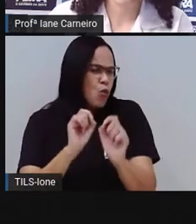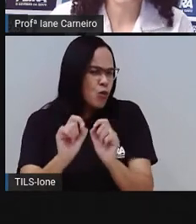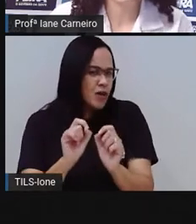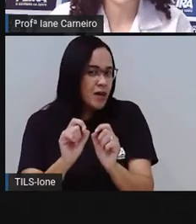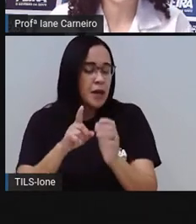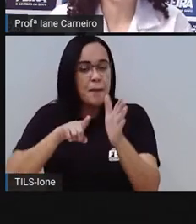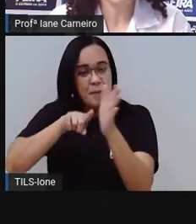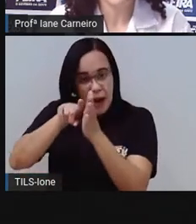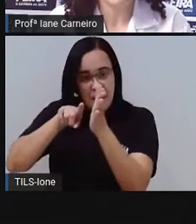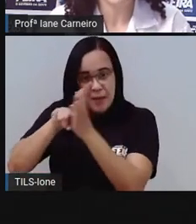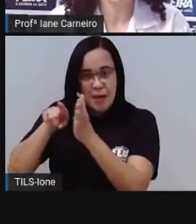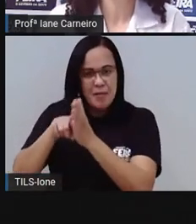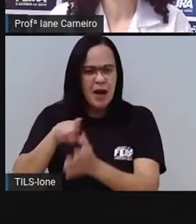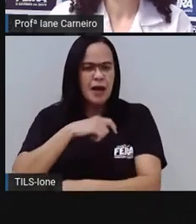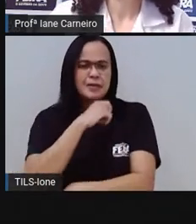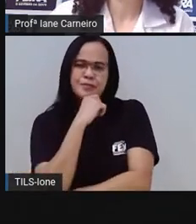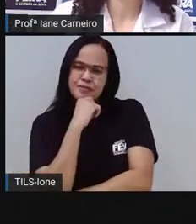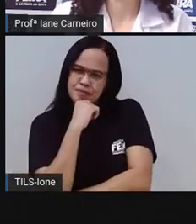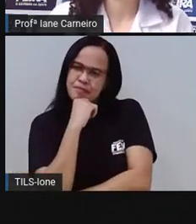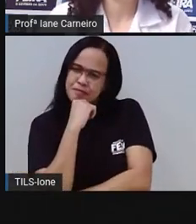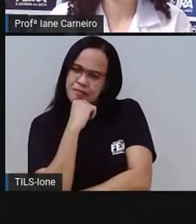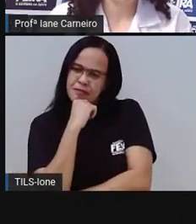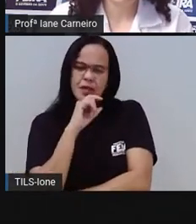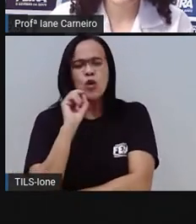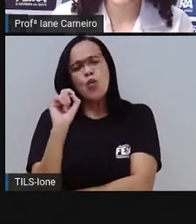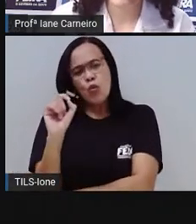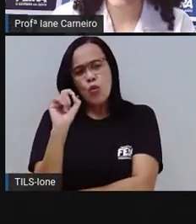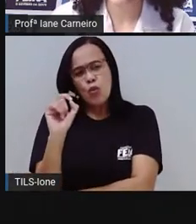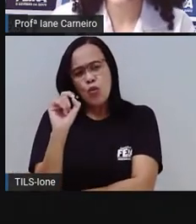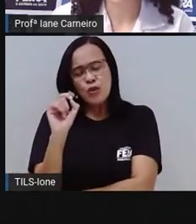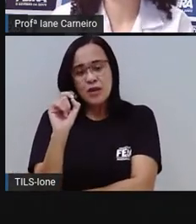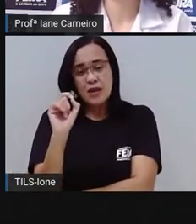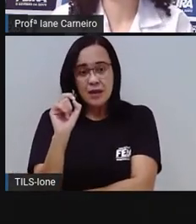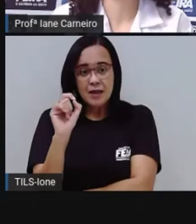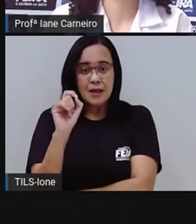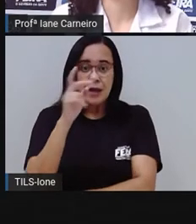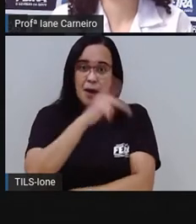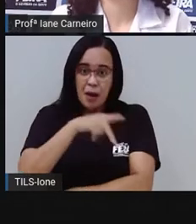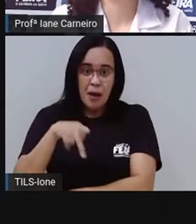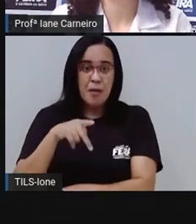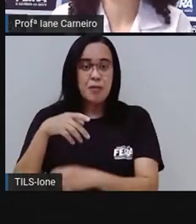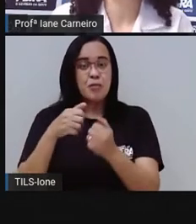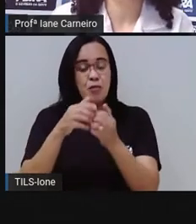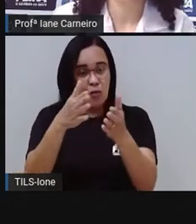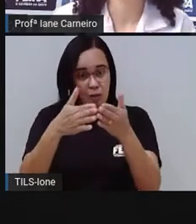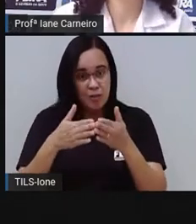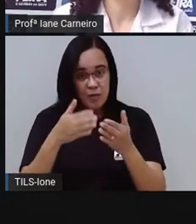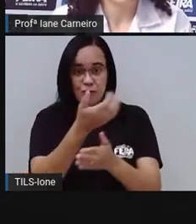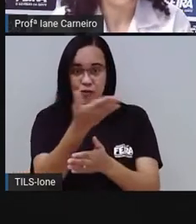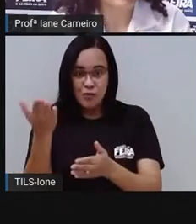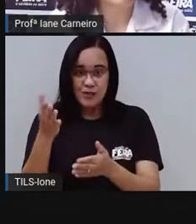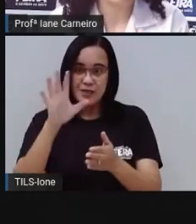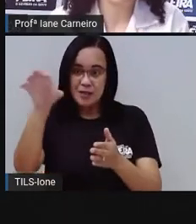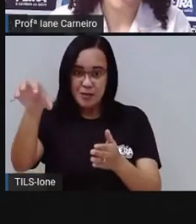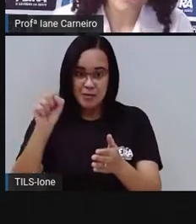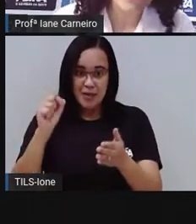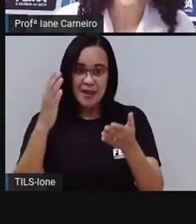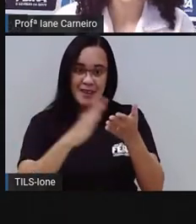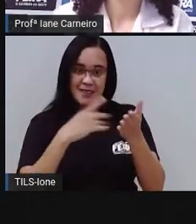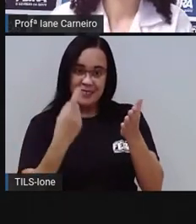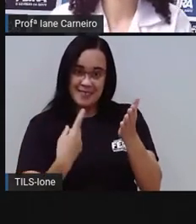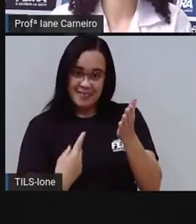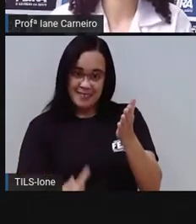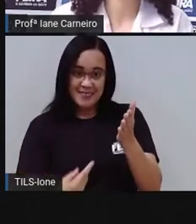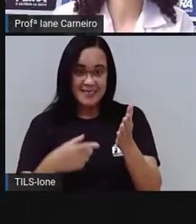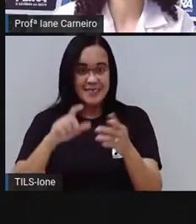respostas de cada adivinha, né? E aí o a Pro vai pedir para você fazer? A Pro quer que você pegue seu caderno, seu lápis e sua borracha